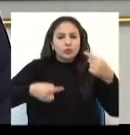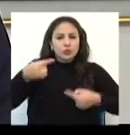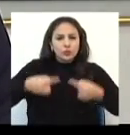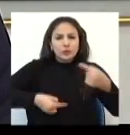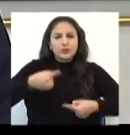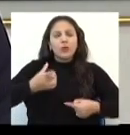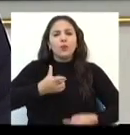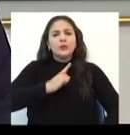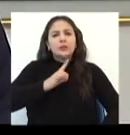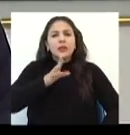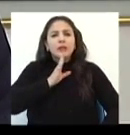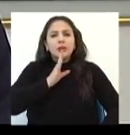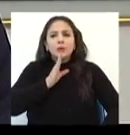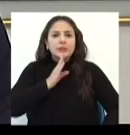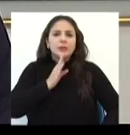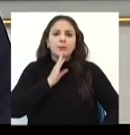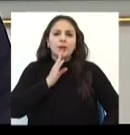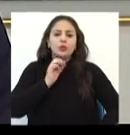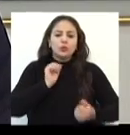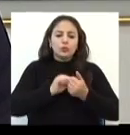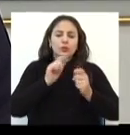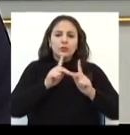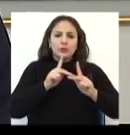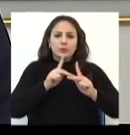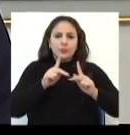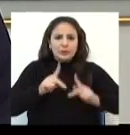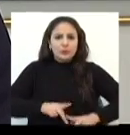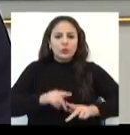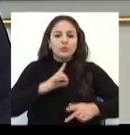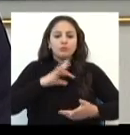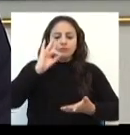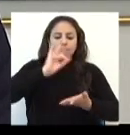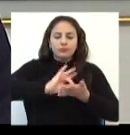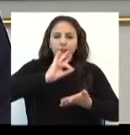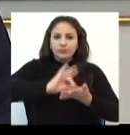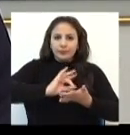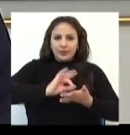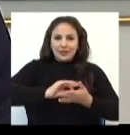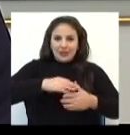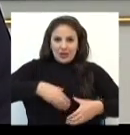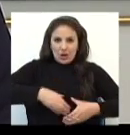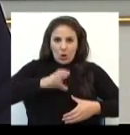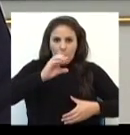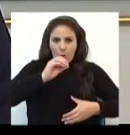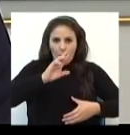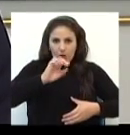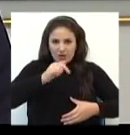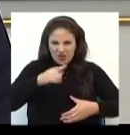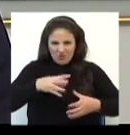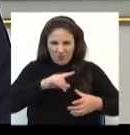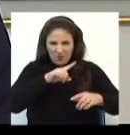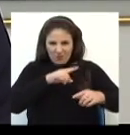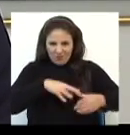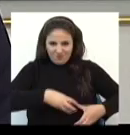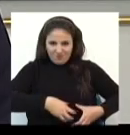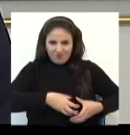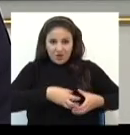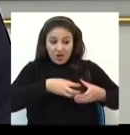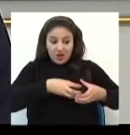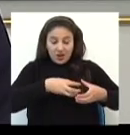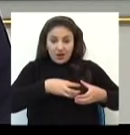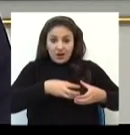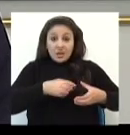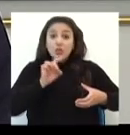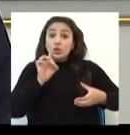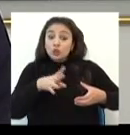conhecimento até as pessoas da garantia de que o órgão só é retirado depois de certeza